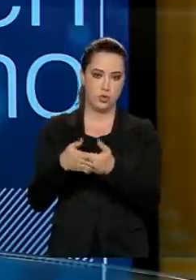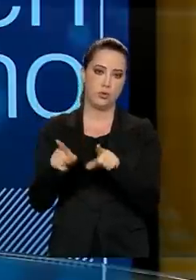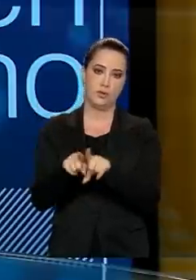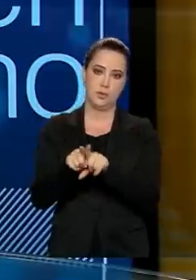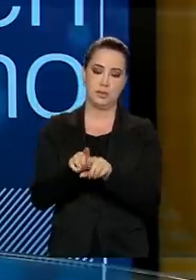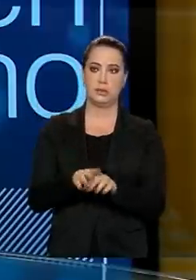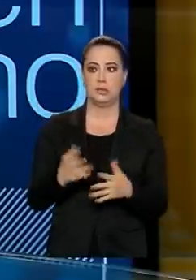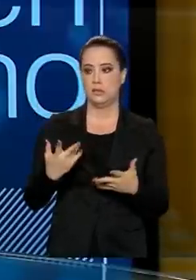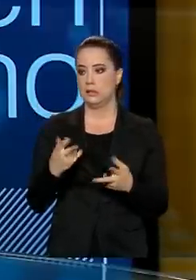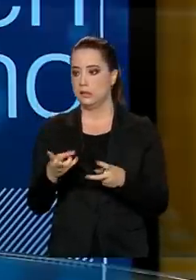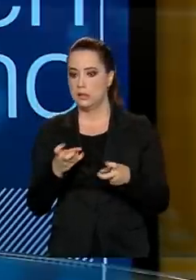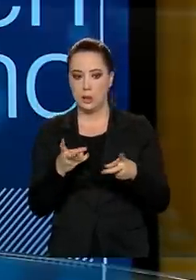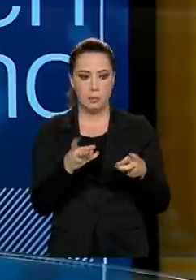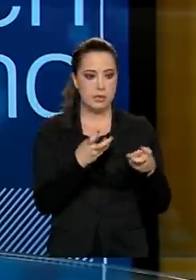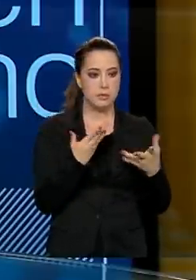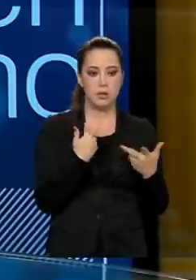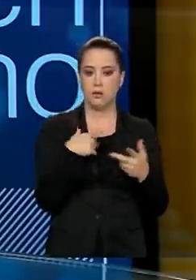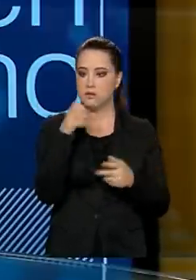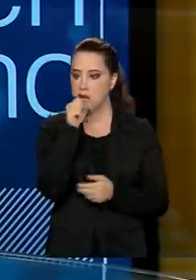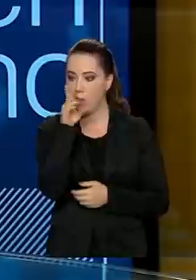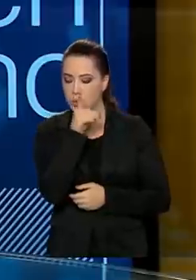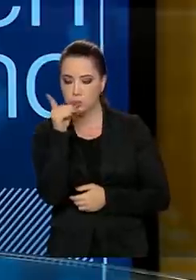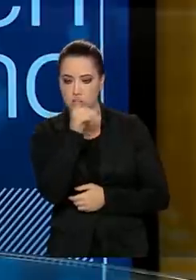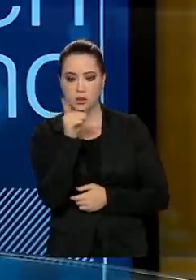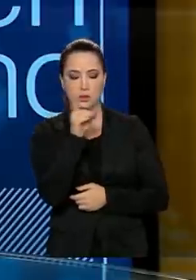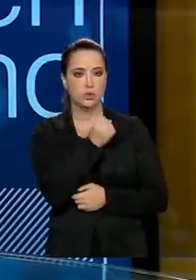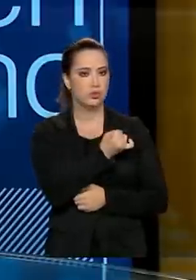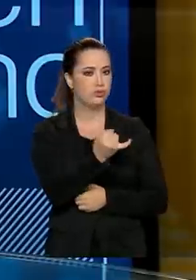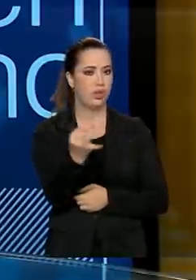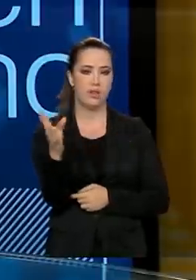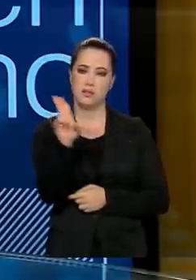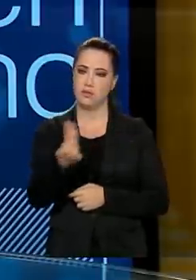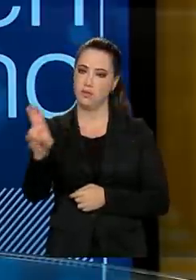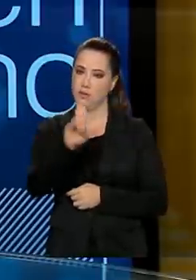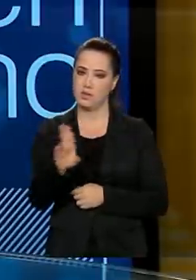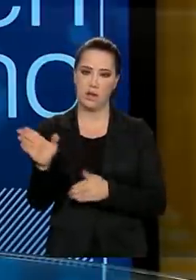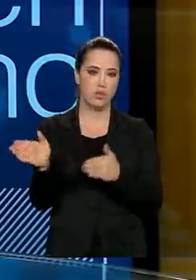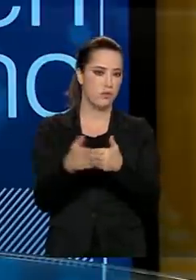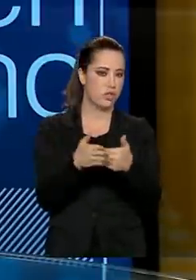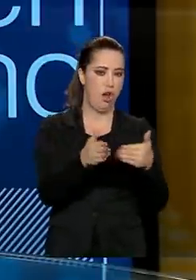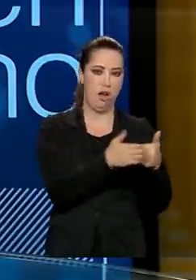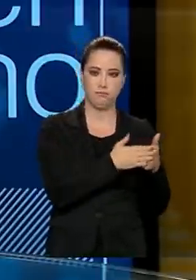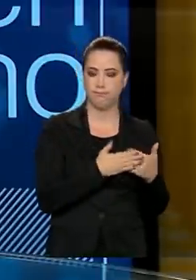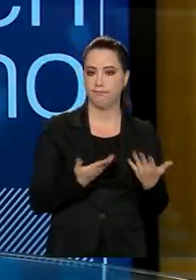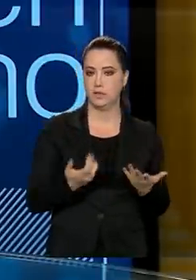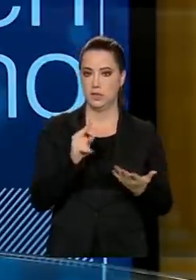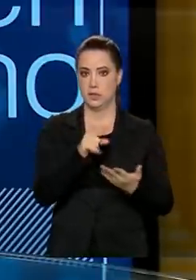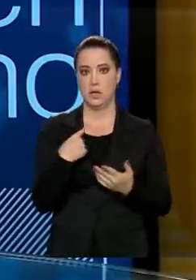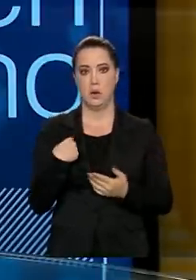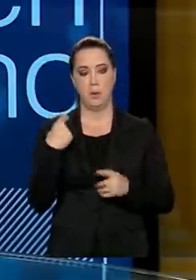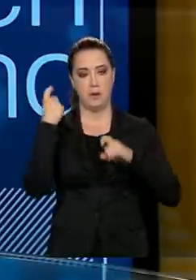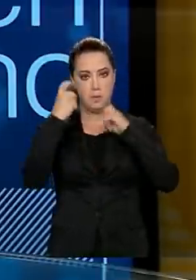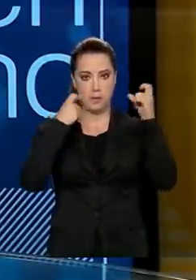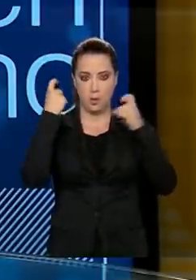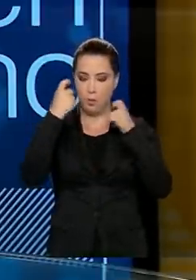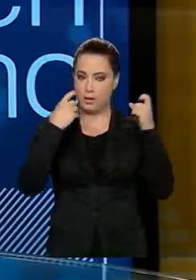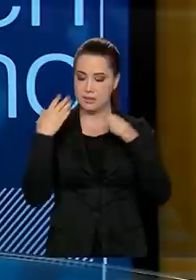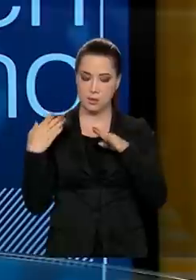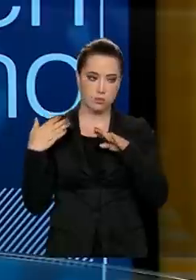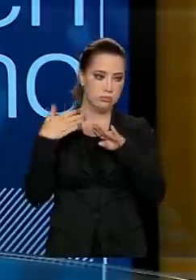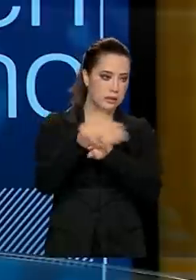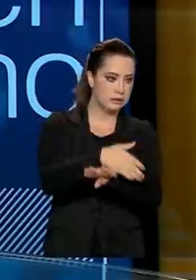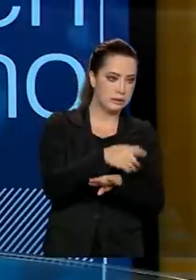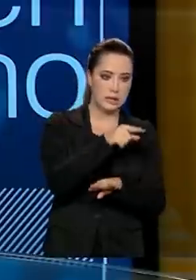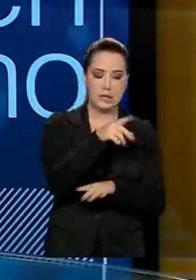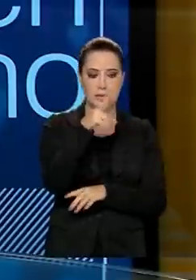fechamento e as universidades começando a fechar. Minha preocupação foi chegar na segunda-feira no Ministério da Educação e vocês, os veículos